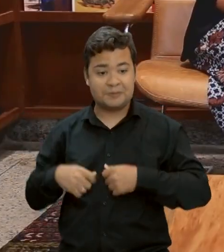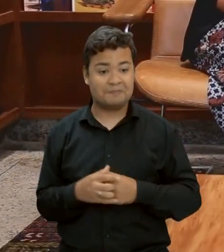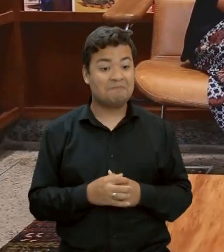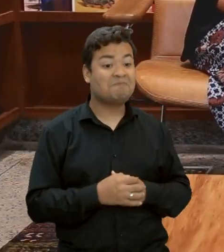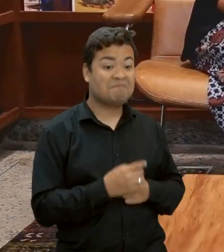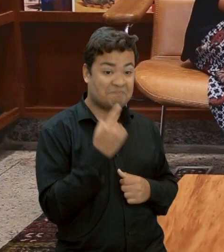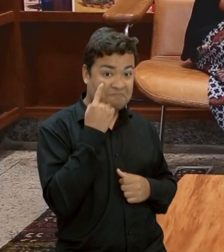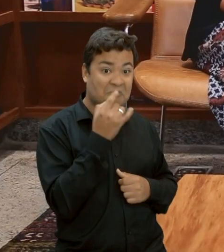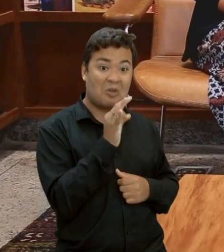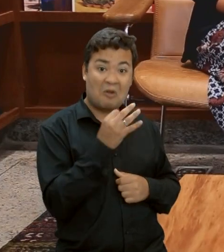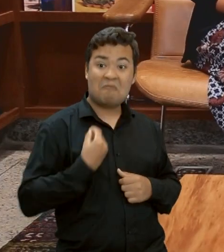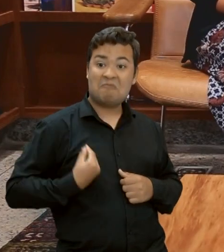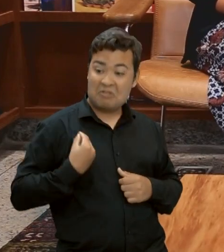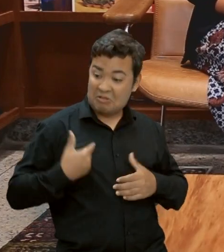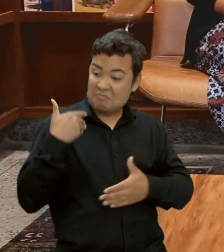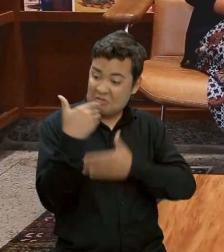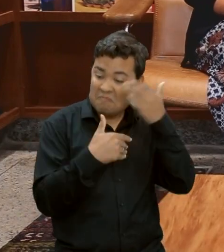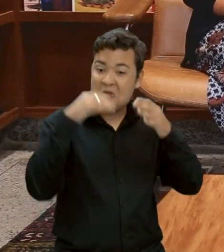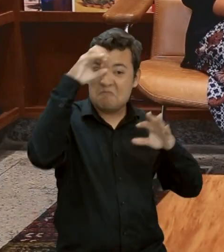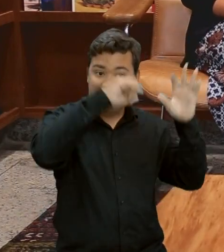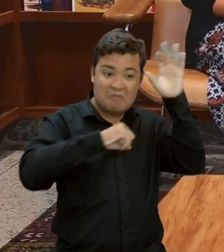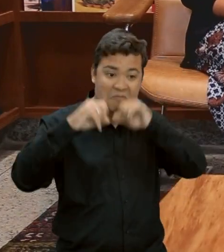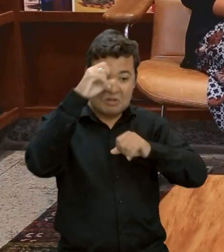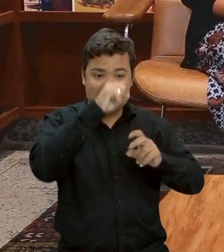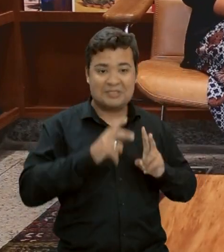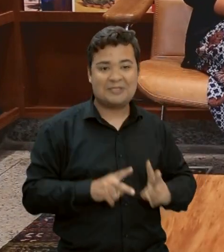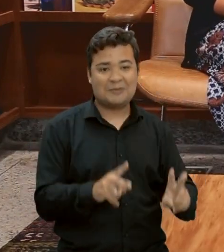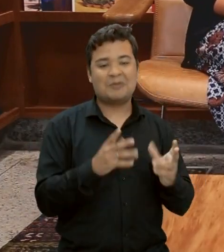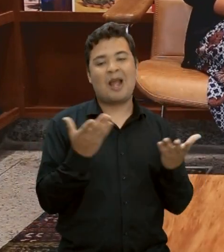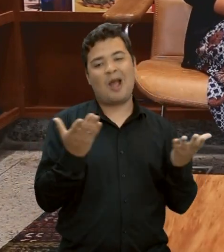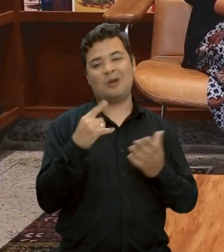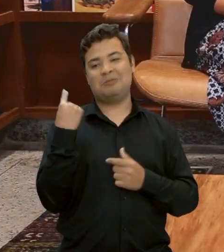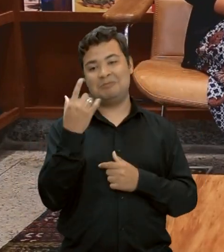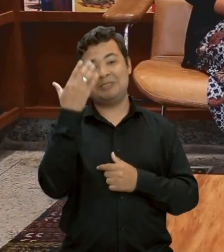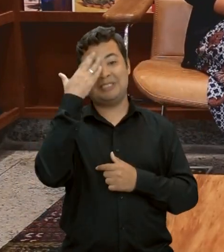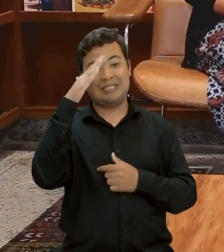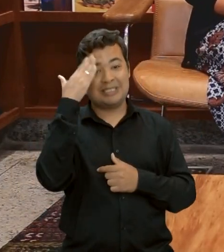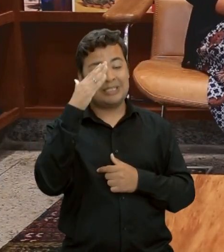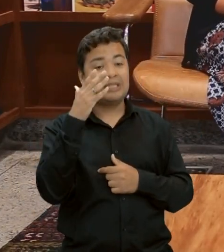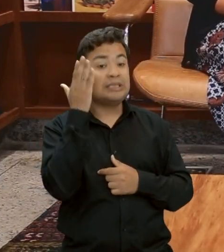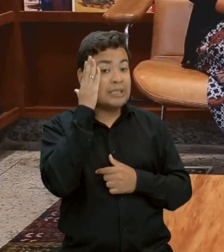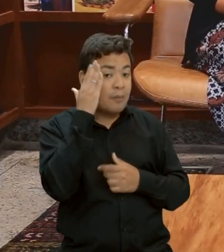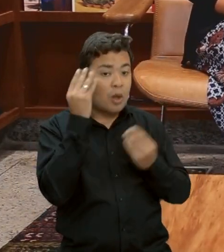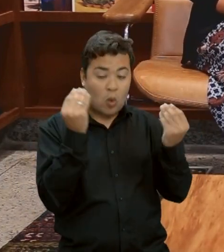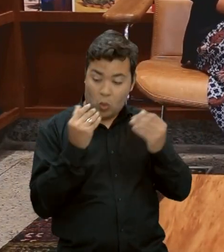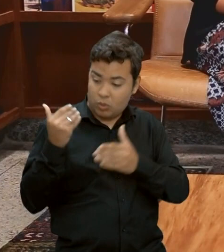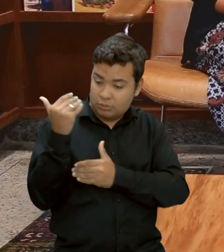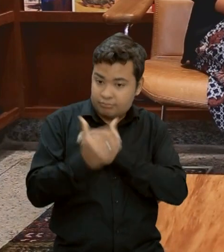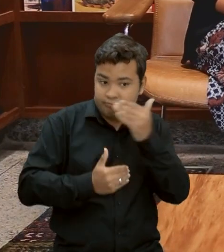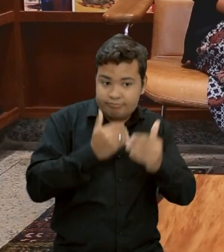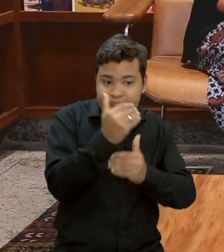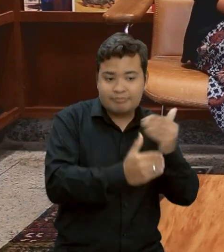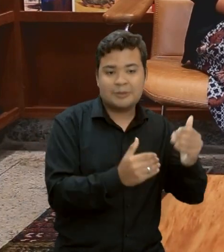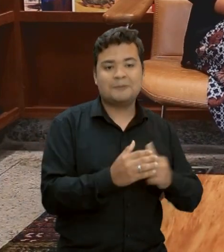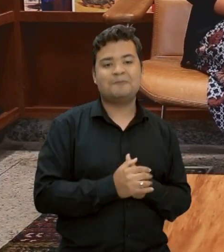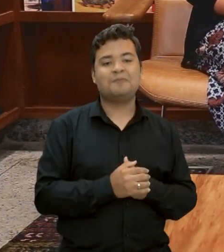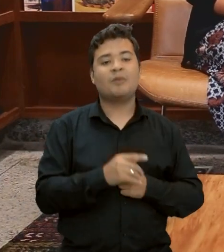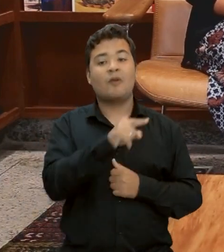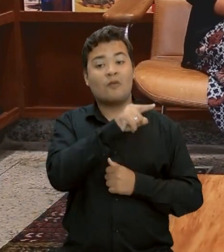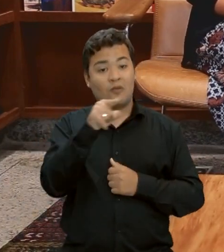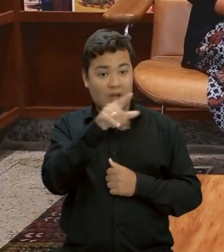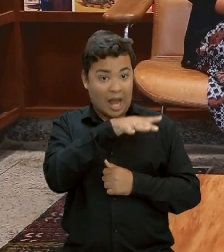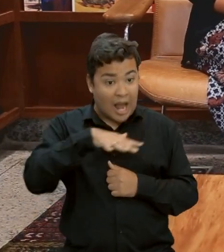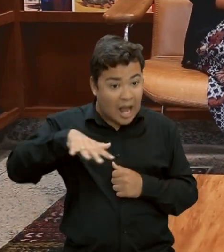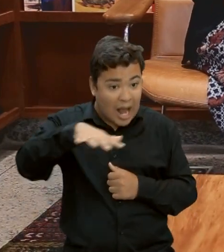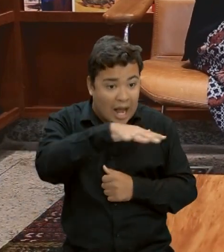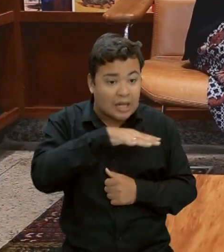vivendo e aprendendo, a gente já sabe um pouco mais, então, de como que é todo esse processo, como que funciona. E você, que é da área,